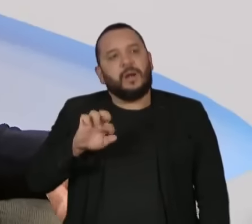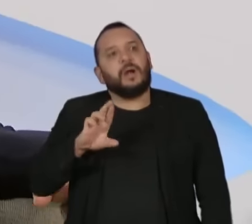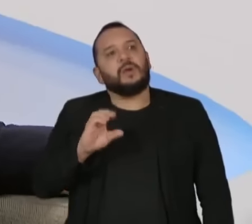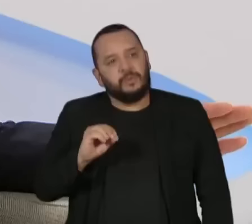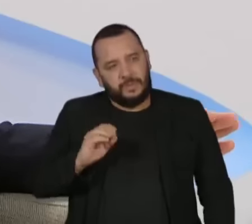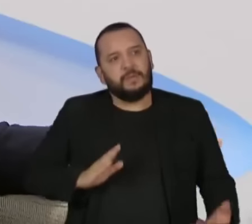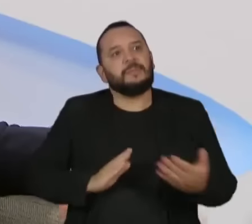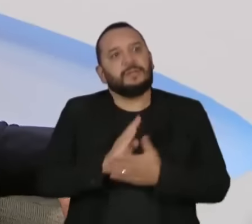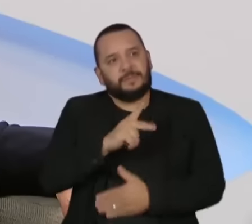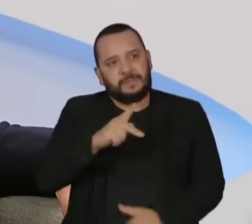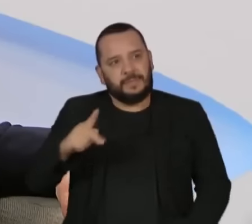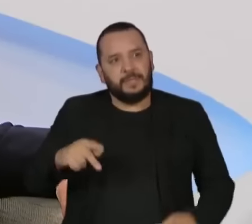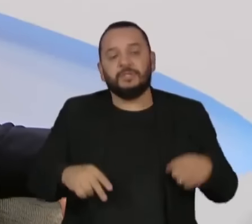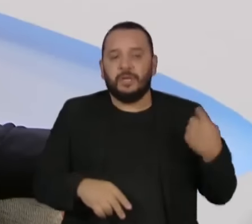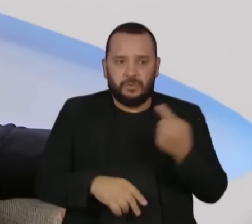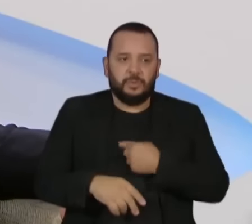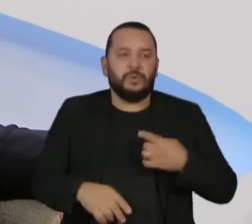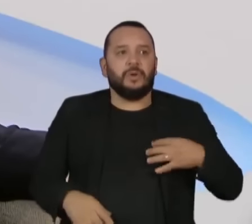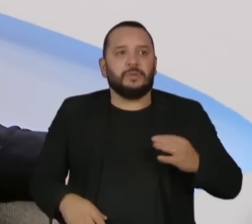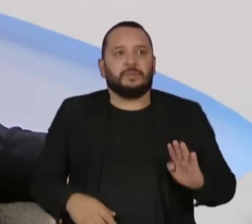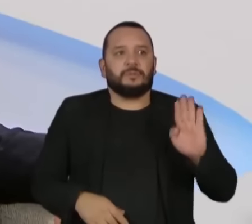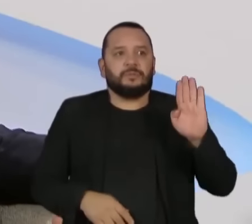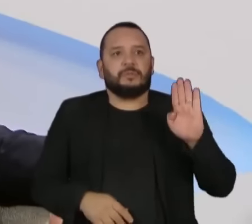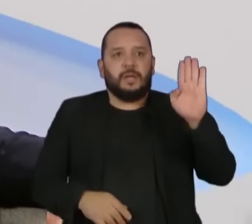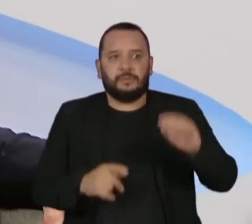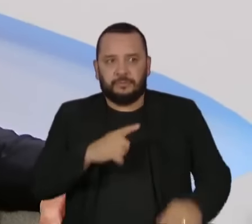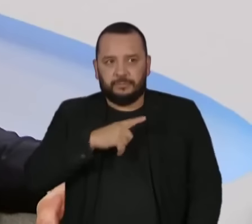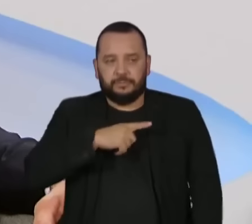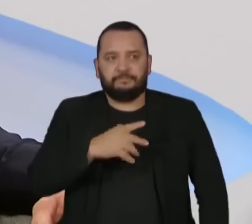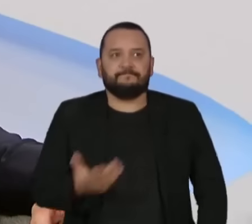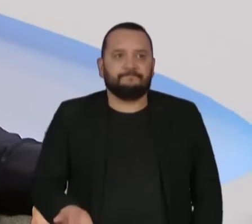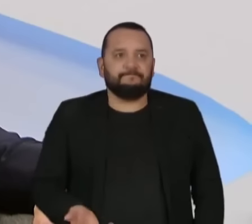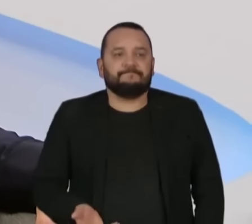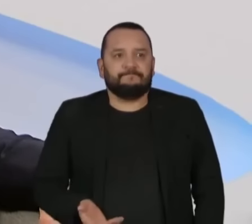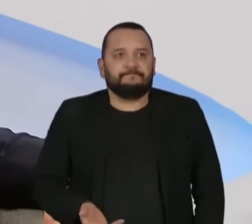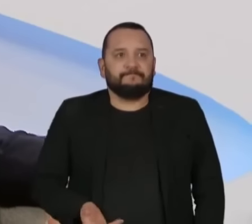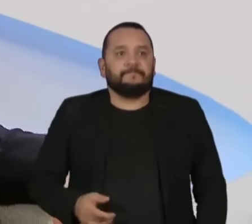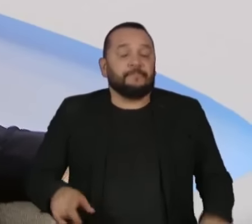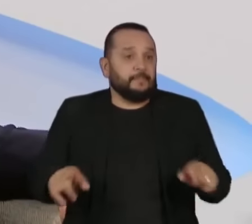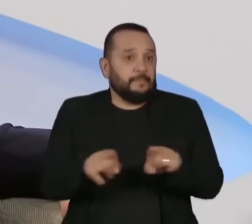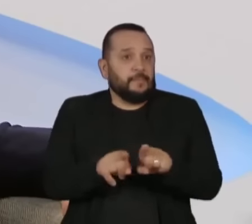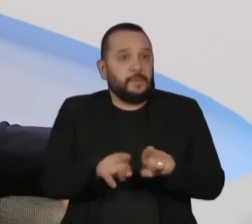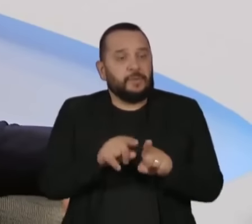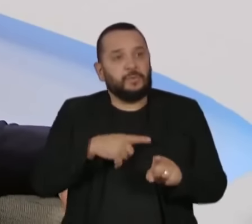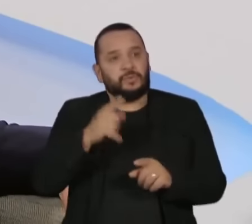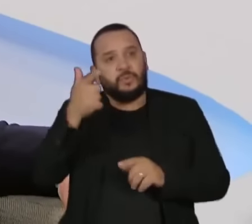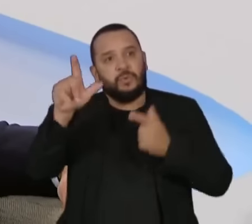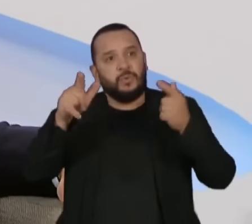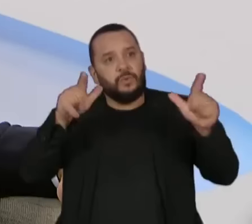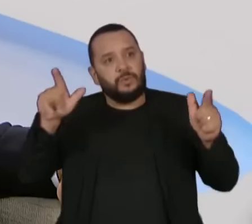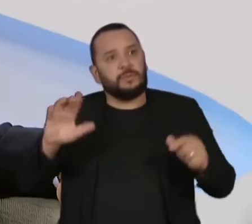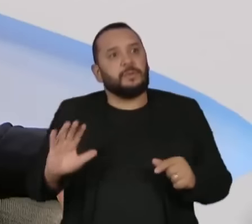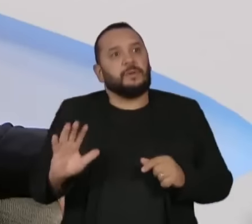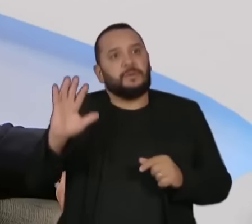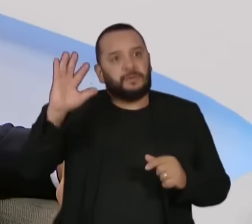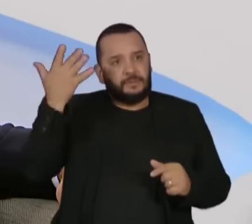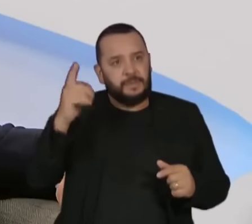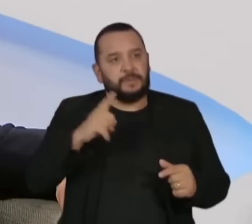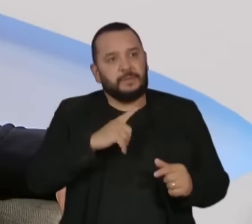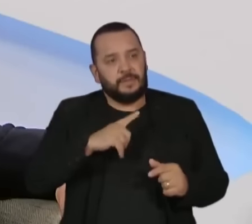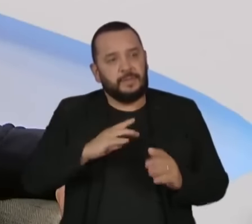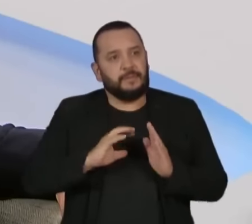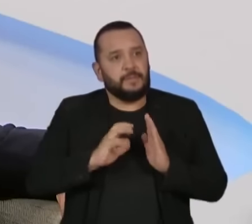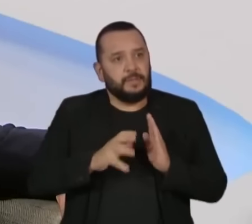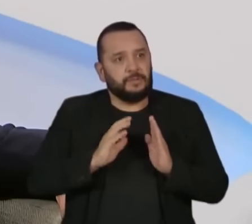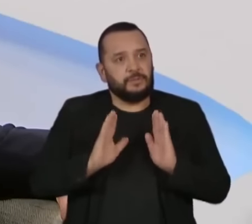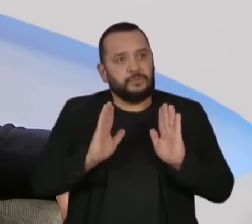da República e era o nosso candidato. Em relação aos outros acontecimentos postos, inclusive o